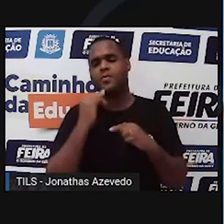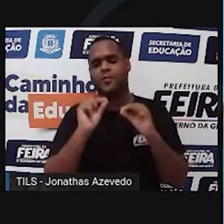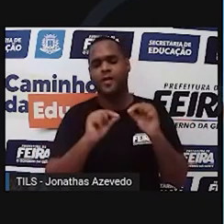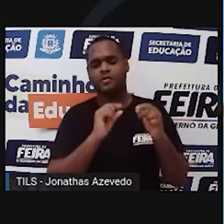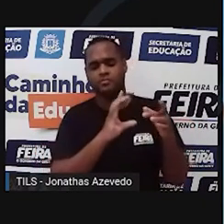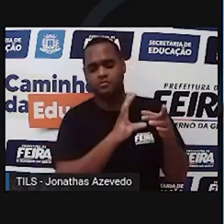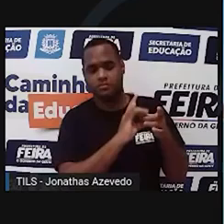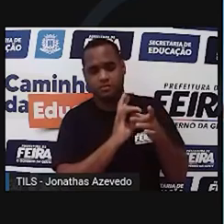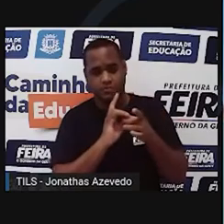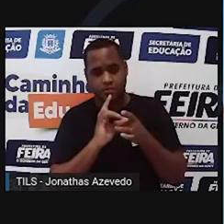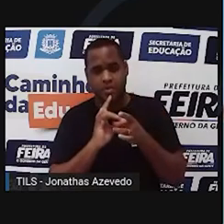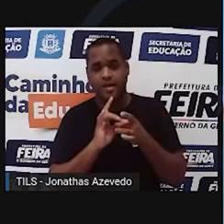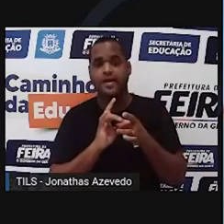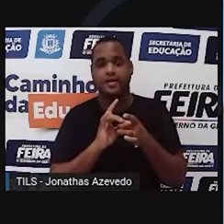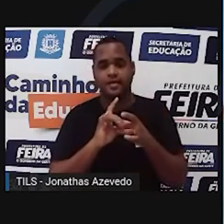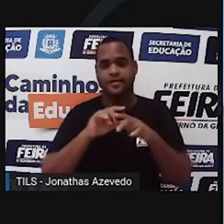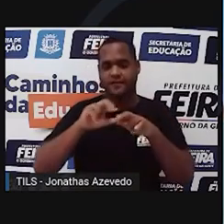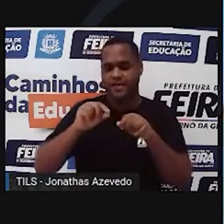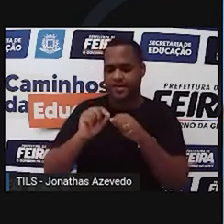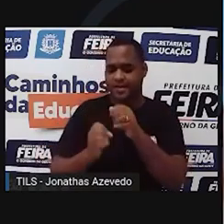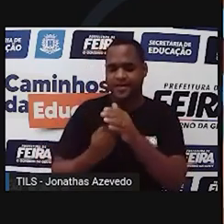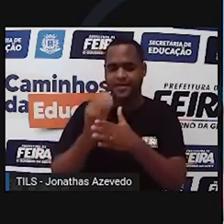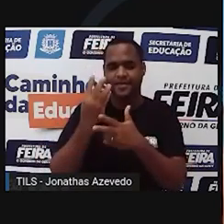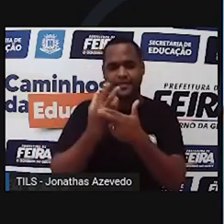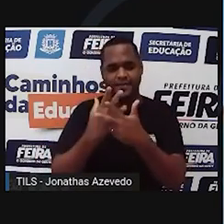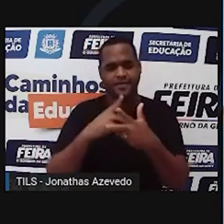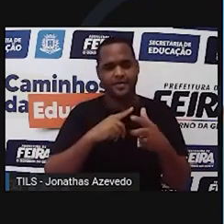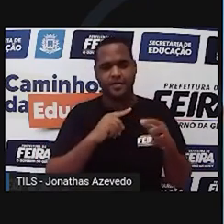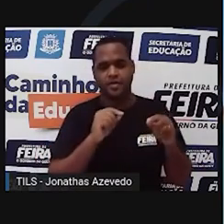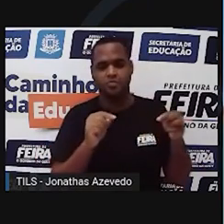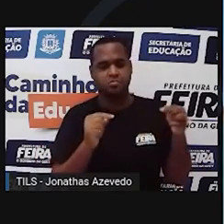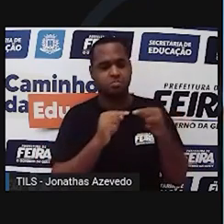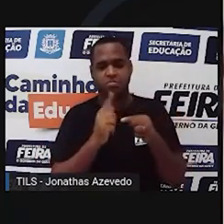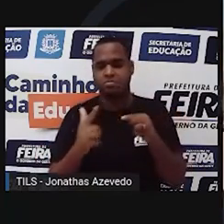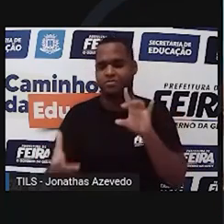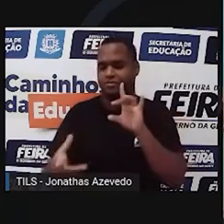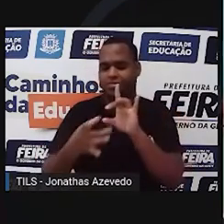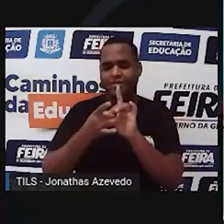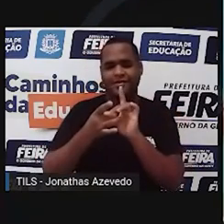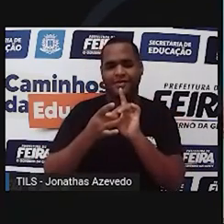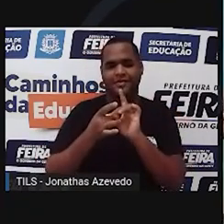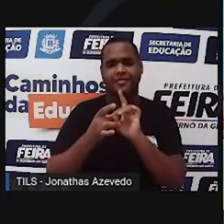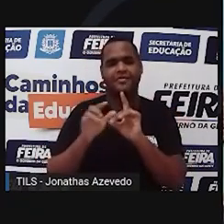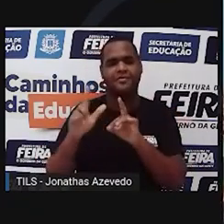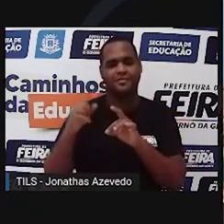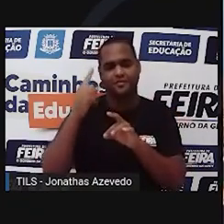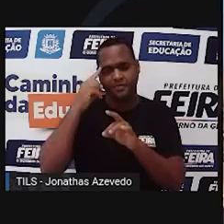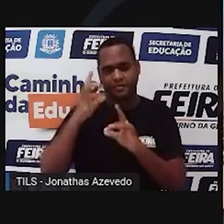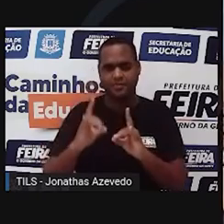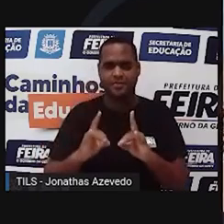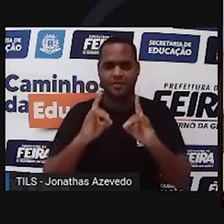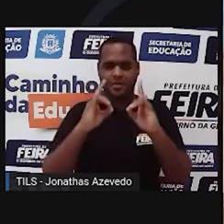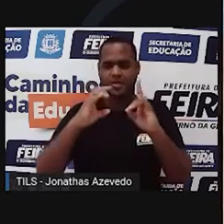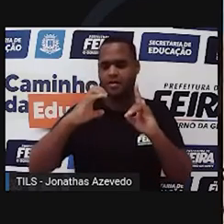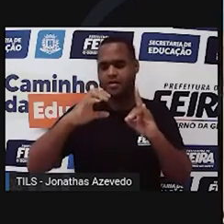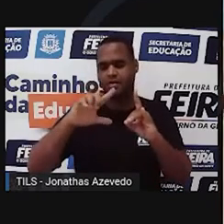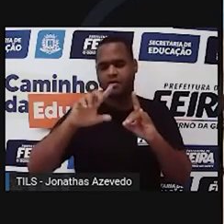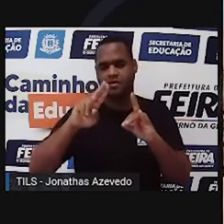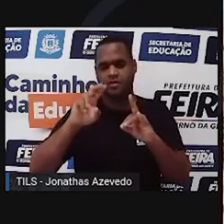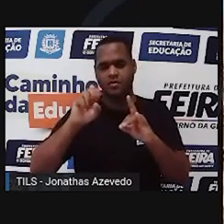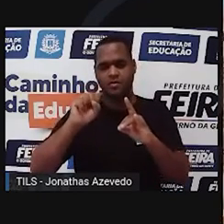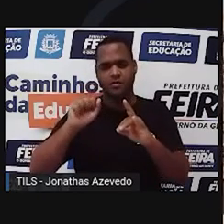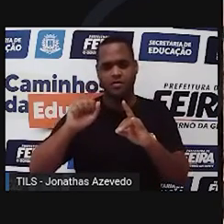suas obras com as eclusas. O que são eclusas? Eclusas são elevadores hidráulicos extremamente